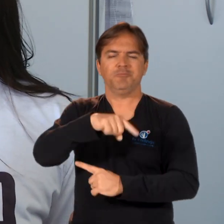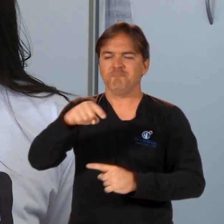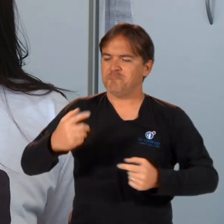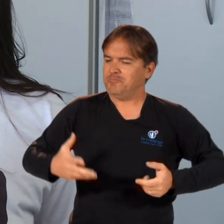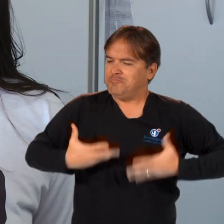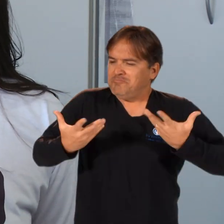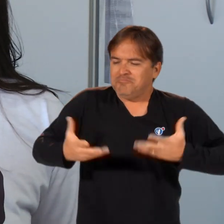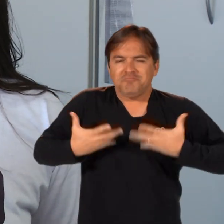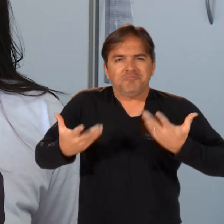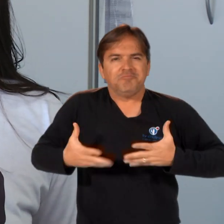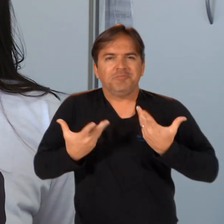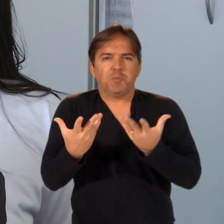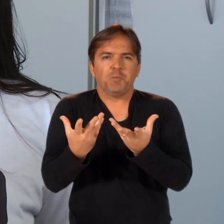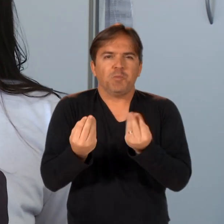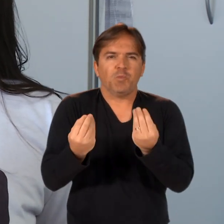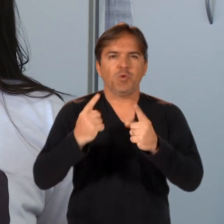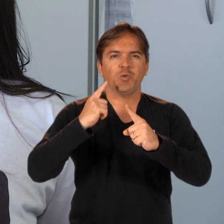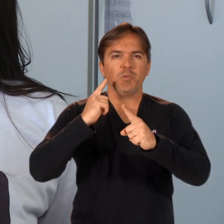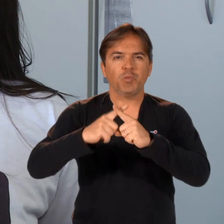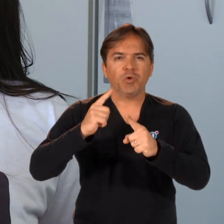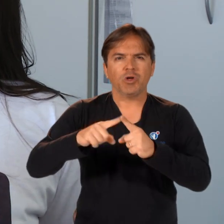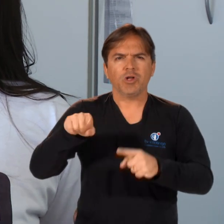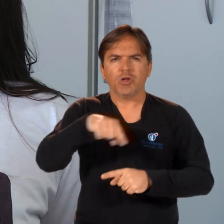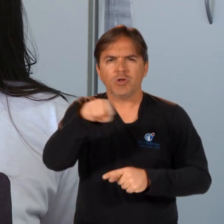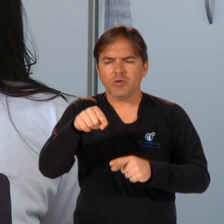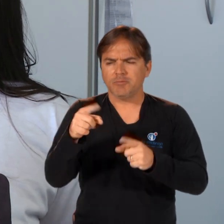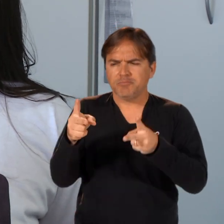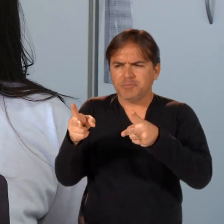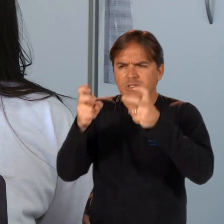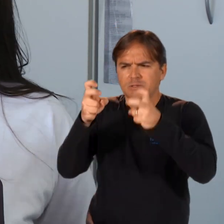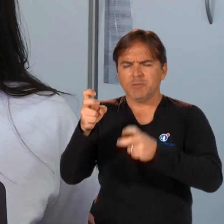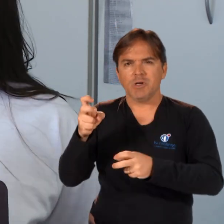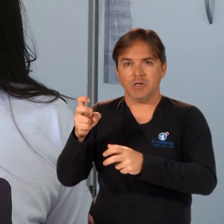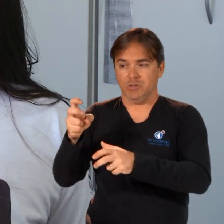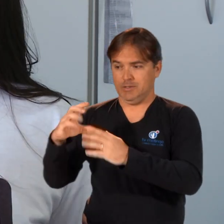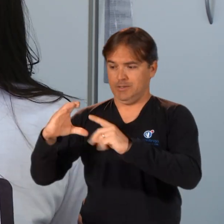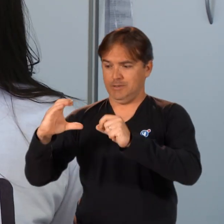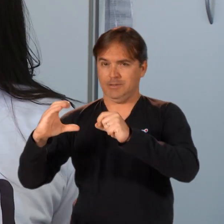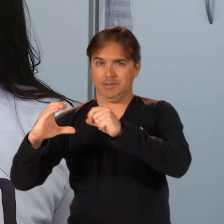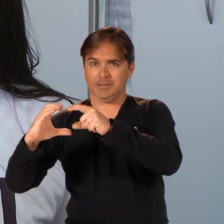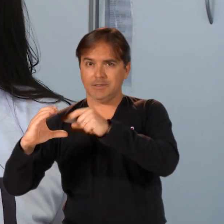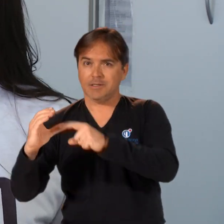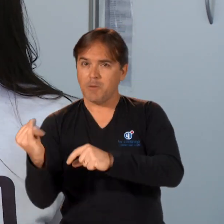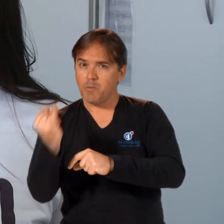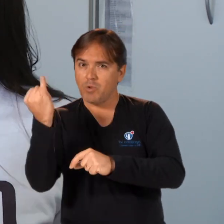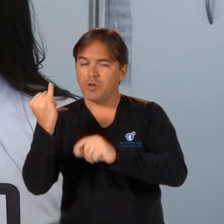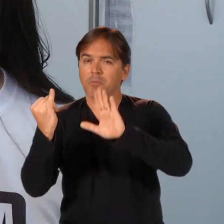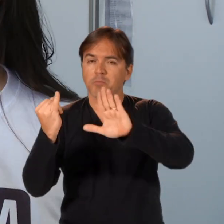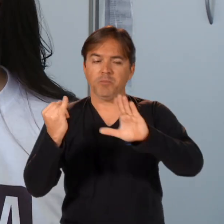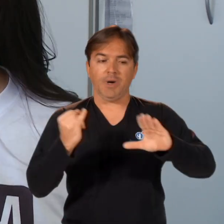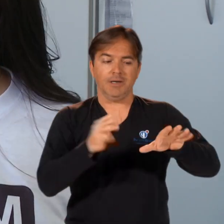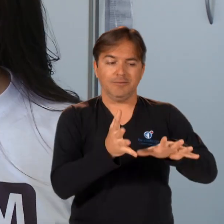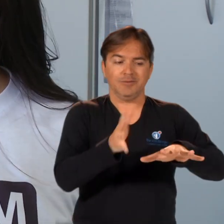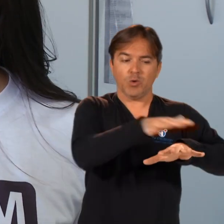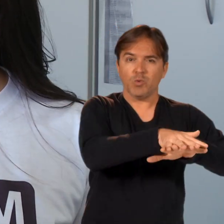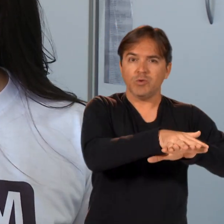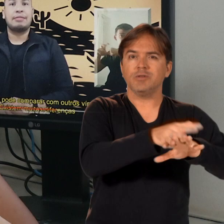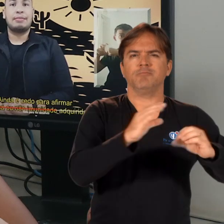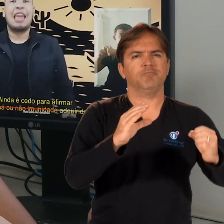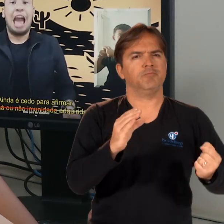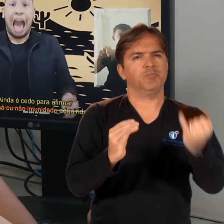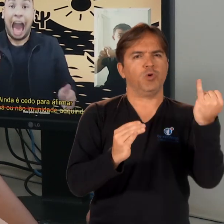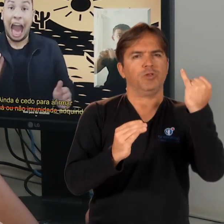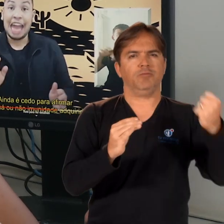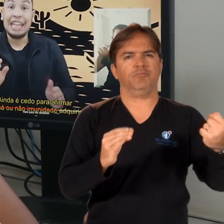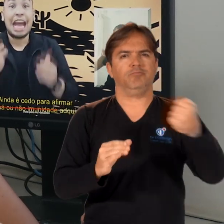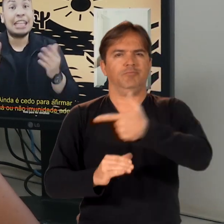mostra mais do que a importância do SimUnivasf, mas mostra a importância do trabalho inclusivo.